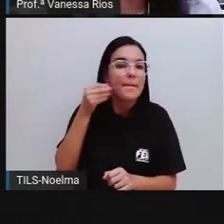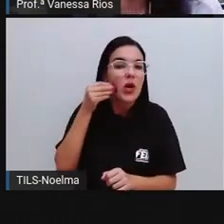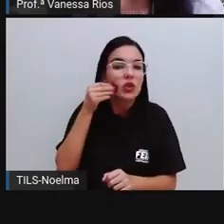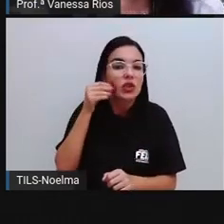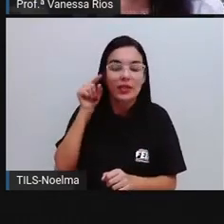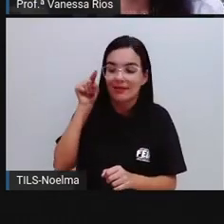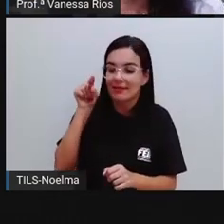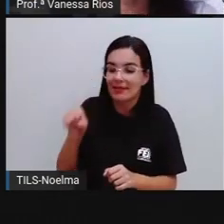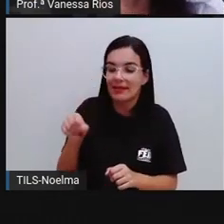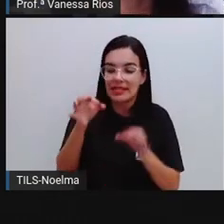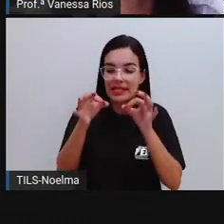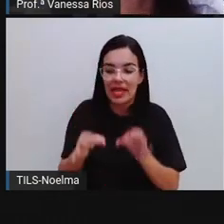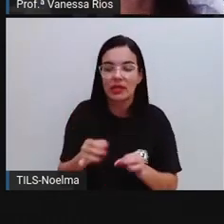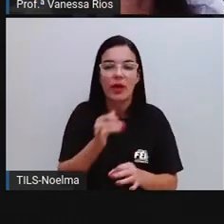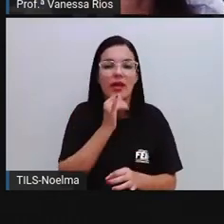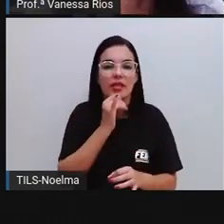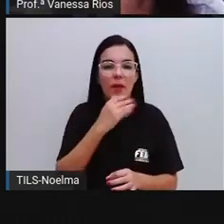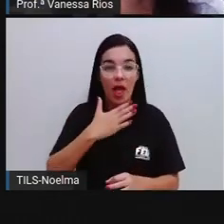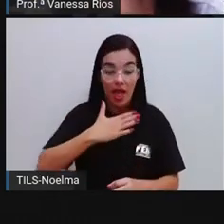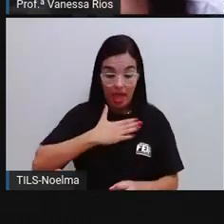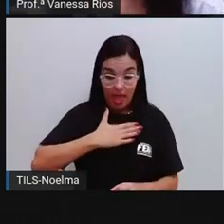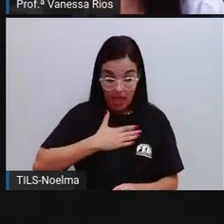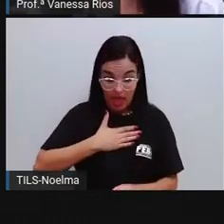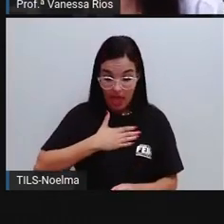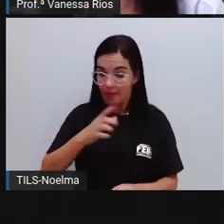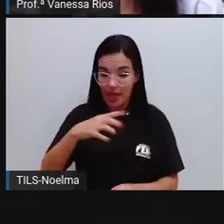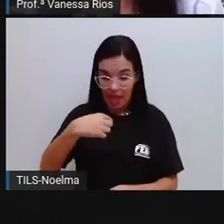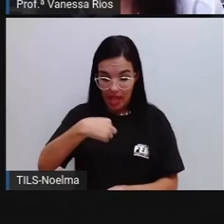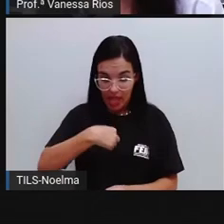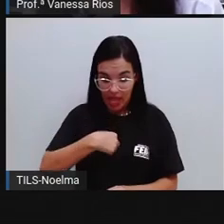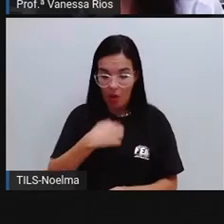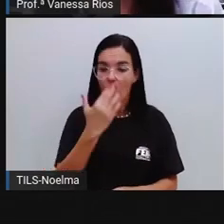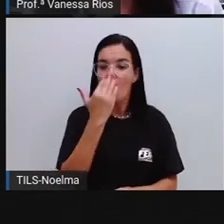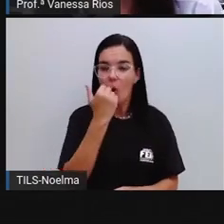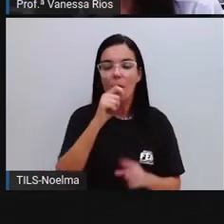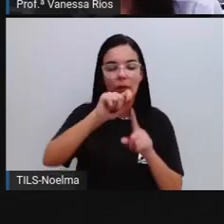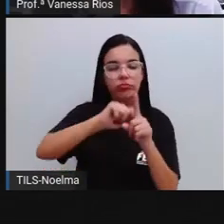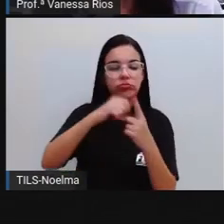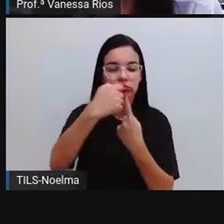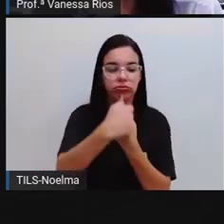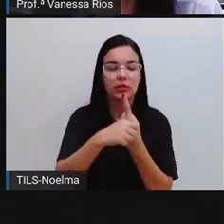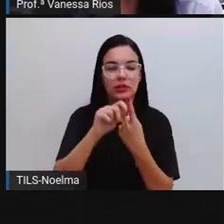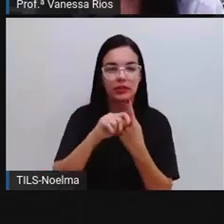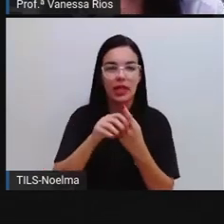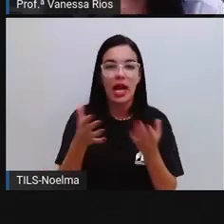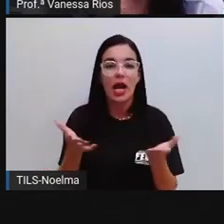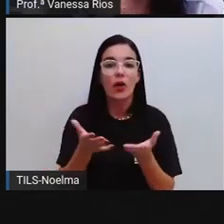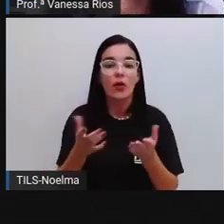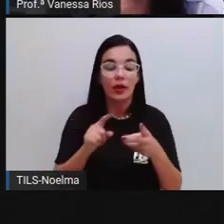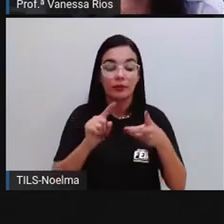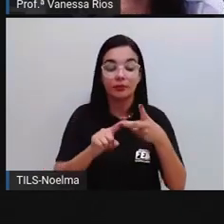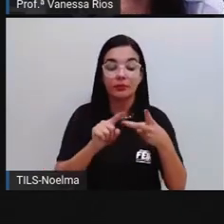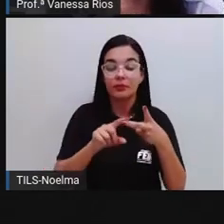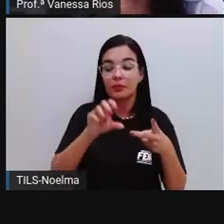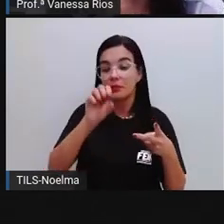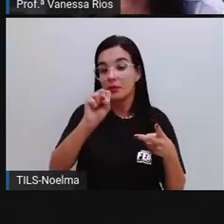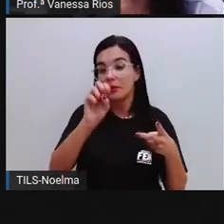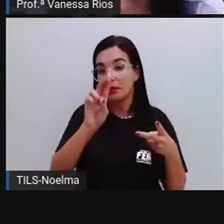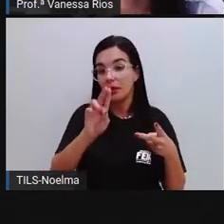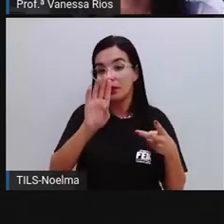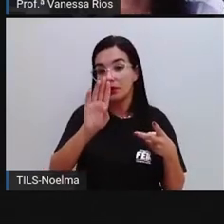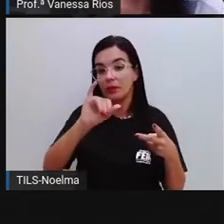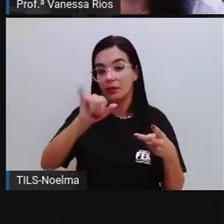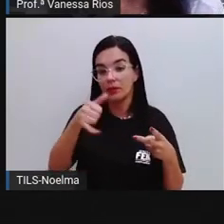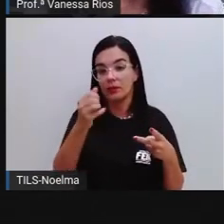Exemplo, eu como banana. E quando o verbo está no modo subjuntivo? Quando ele indica a ação de modo